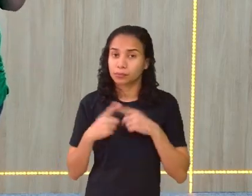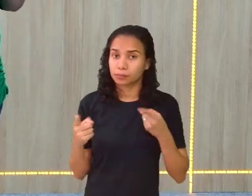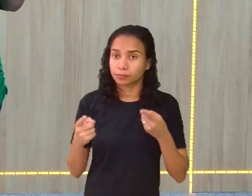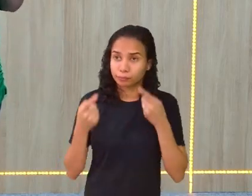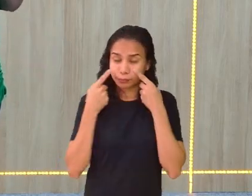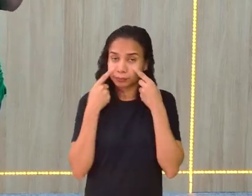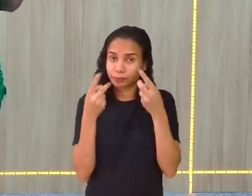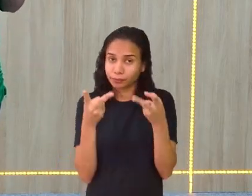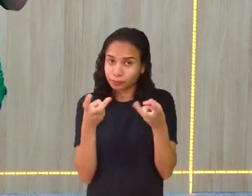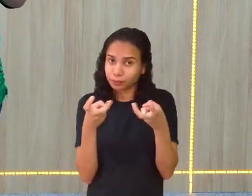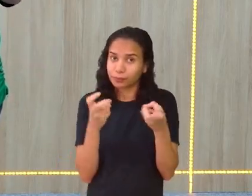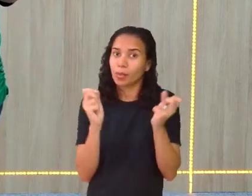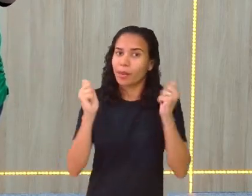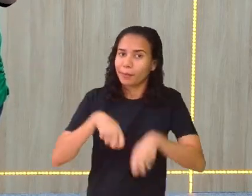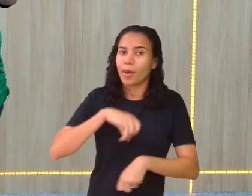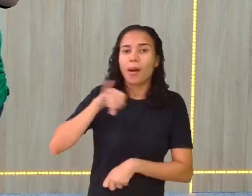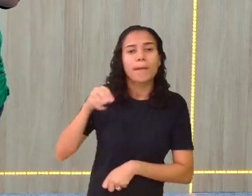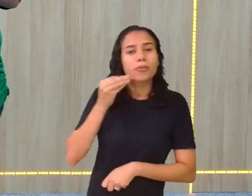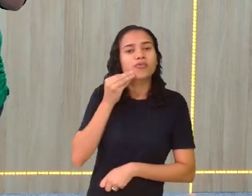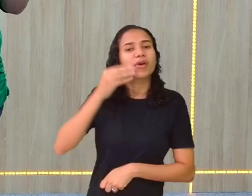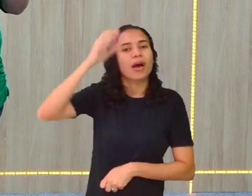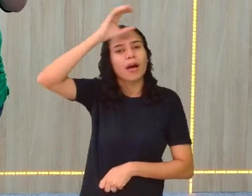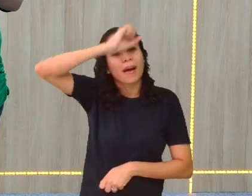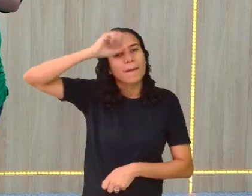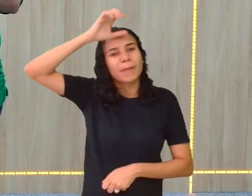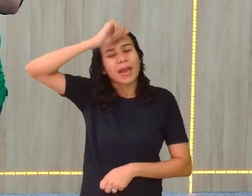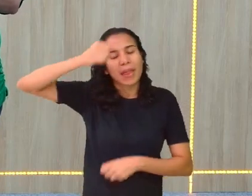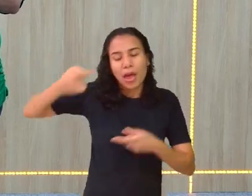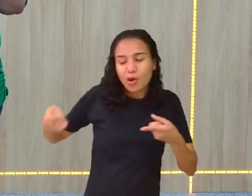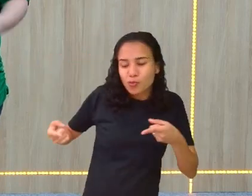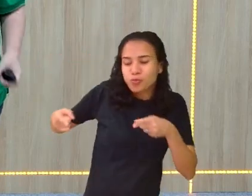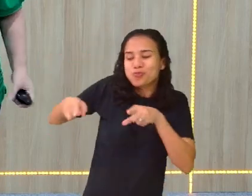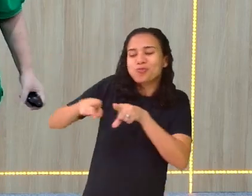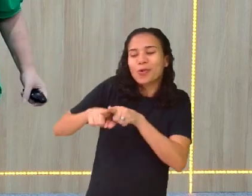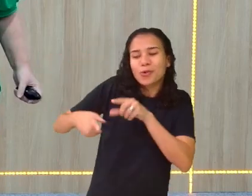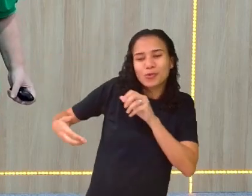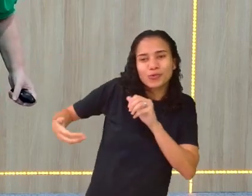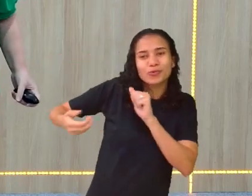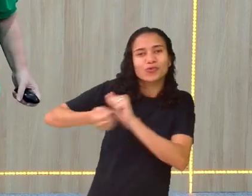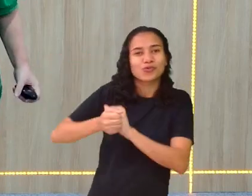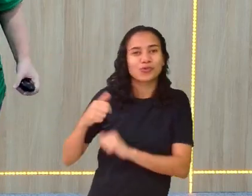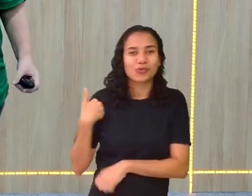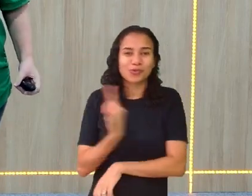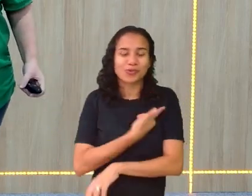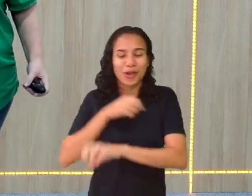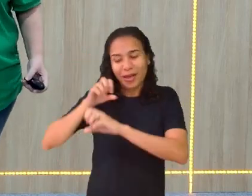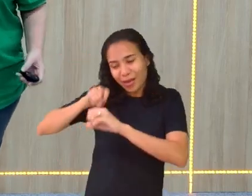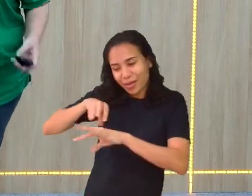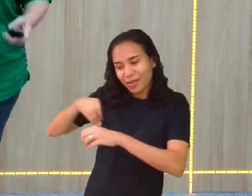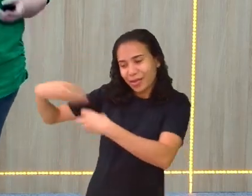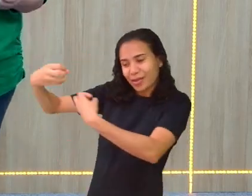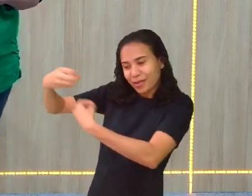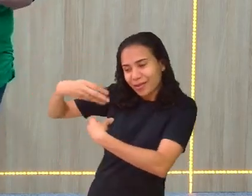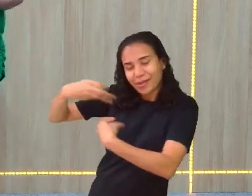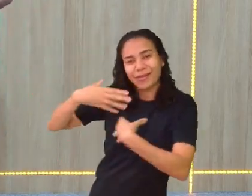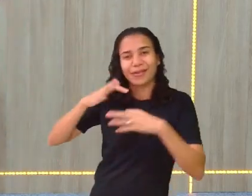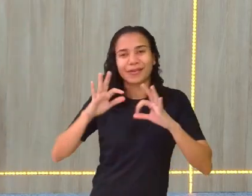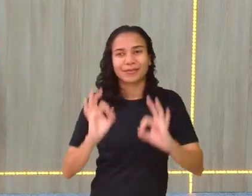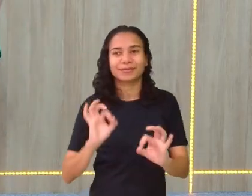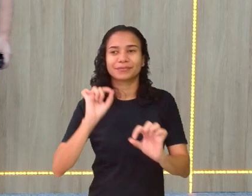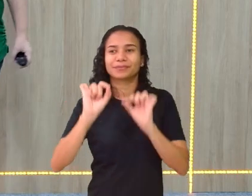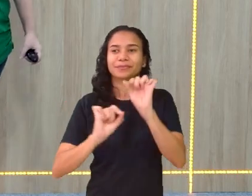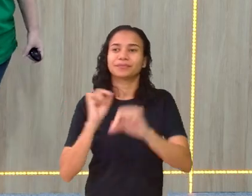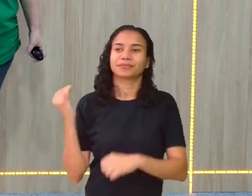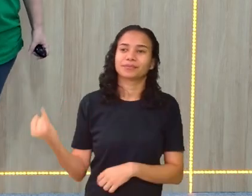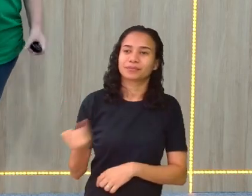Veja, você pode aproveitar e aprender um com o outro. Até a gente ensinando, a gente aprende. O que